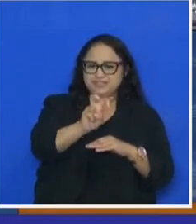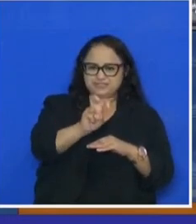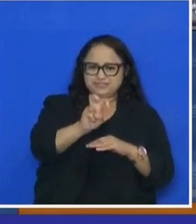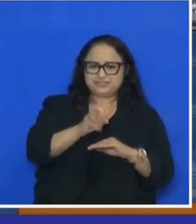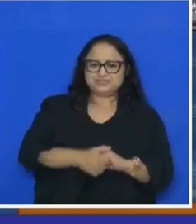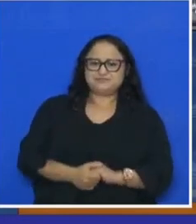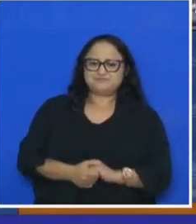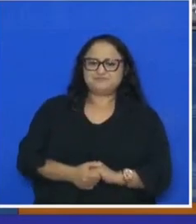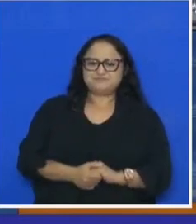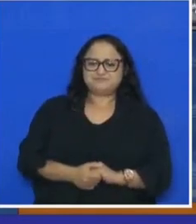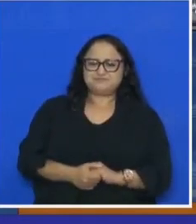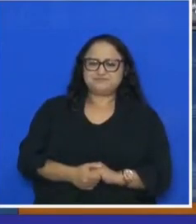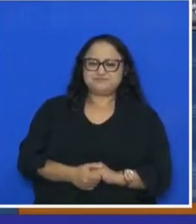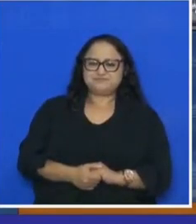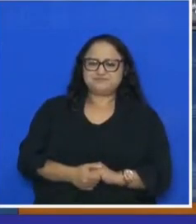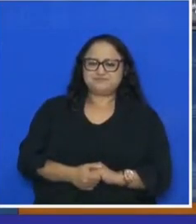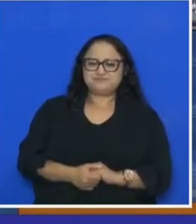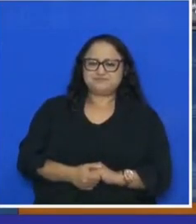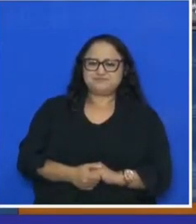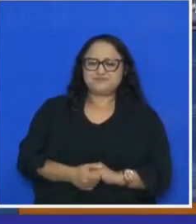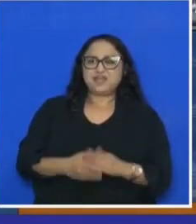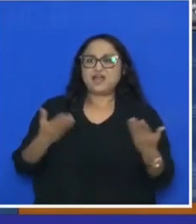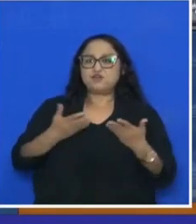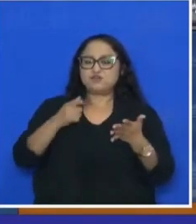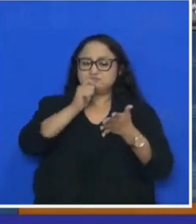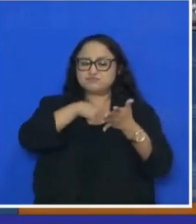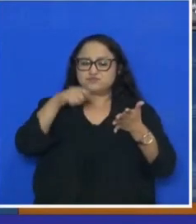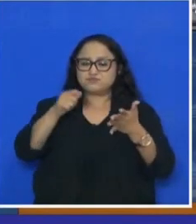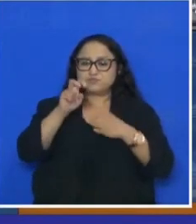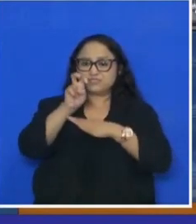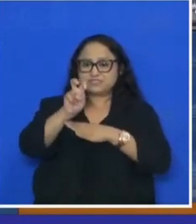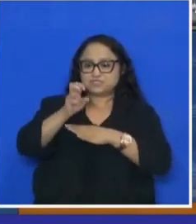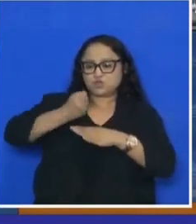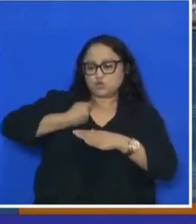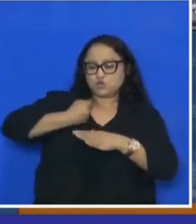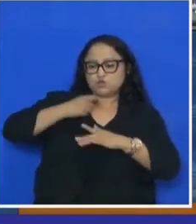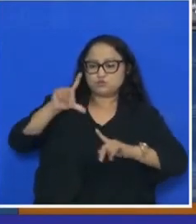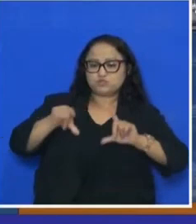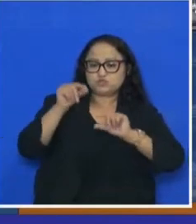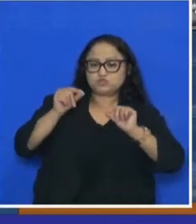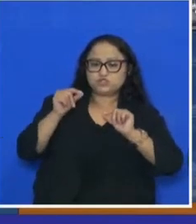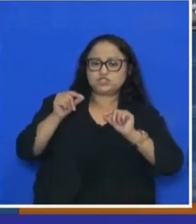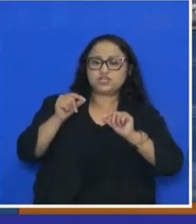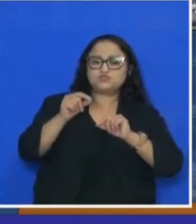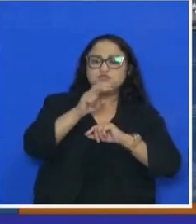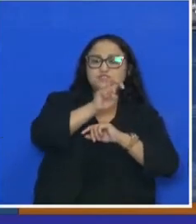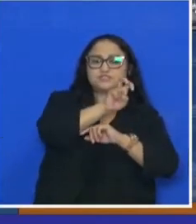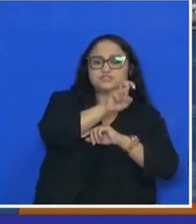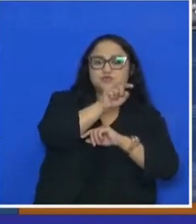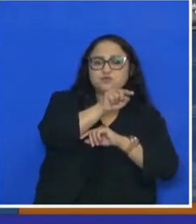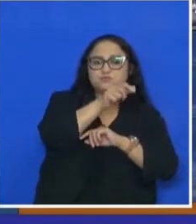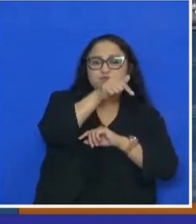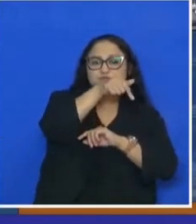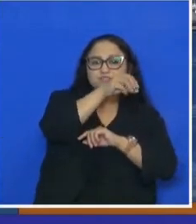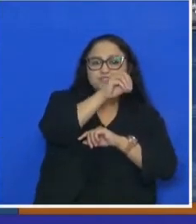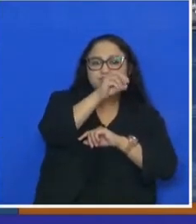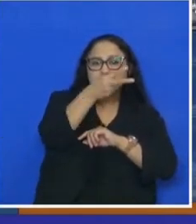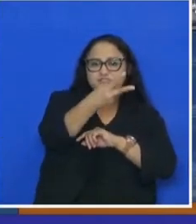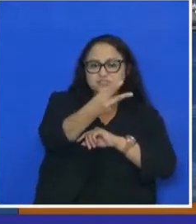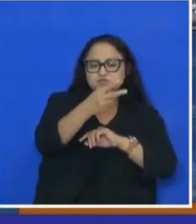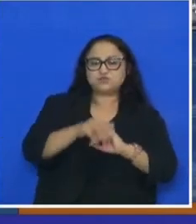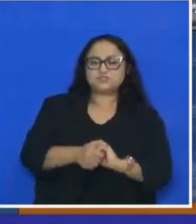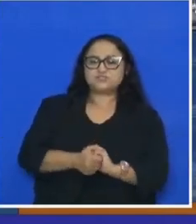Azul, 15. Vamos confirmar as cinco dezenas sorteadas no concurso. 5